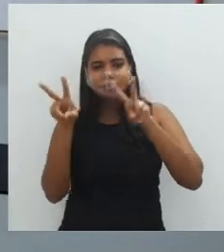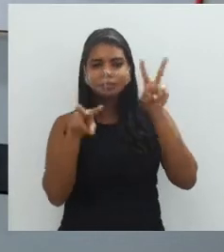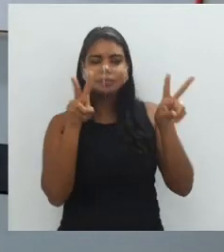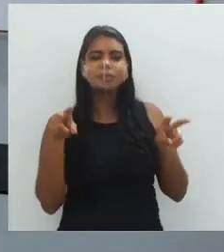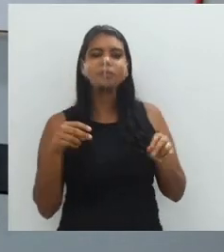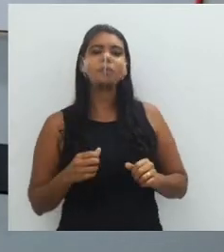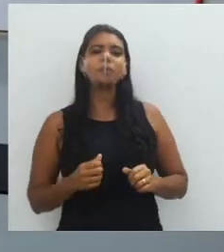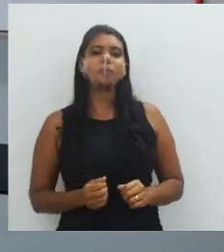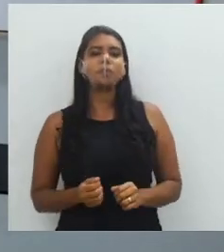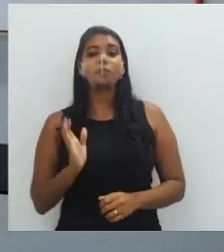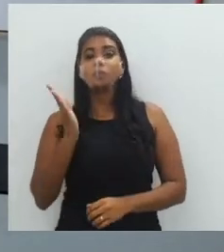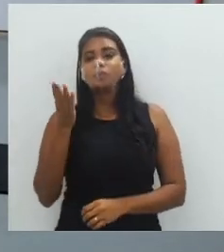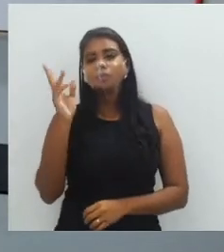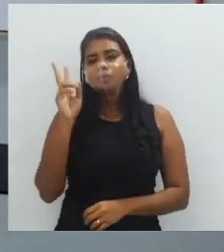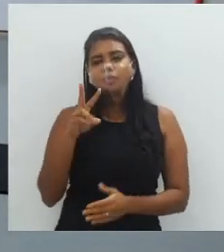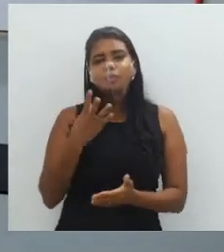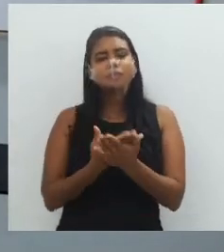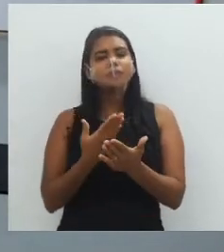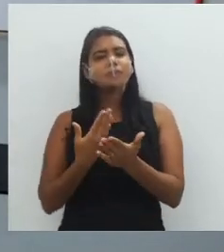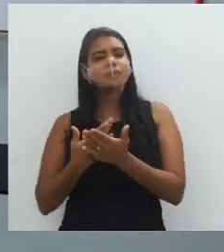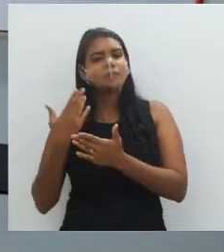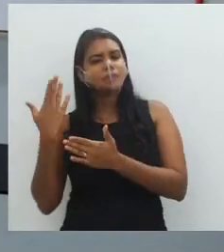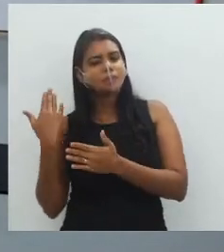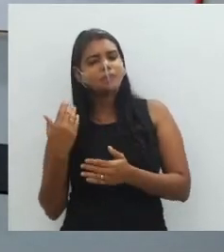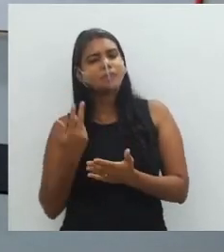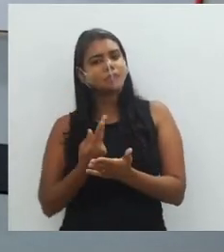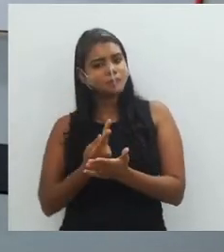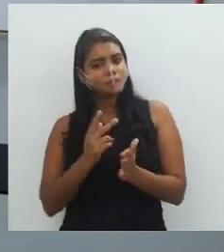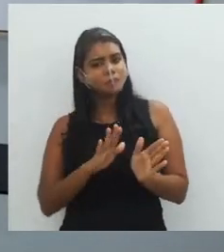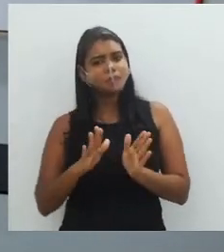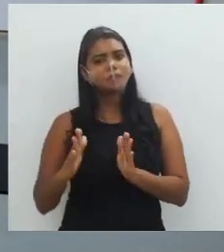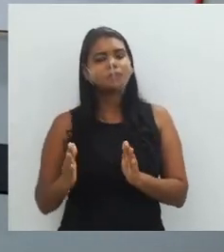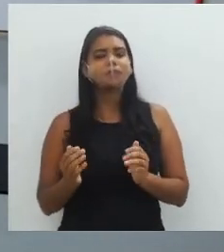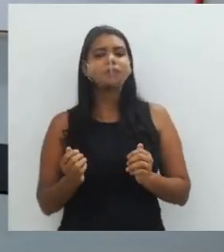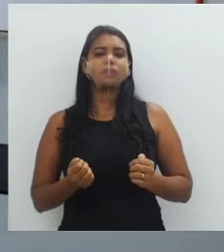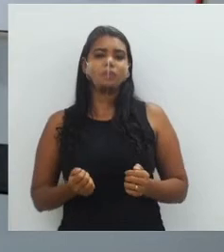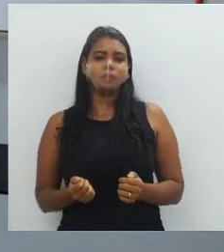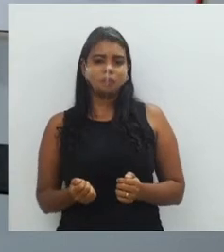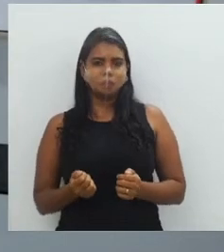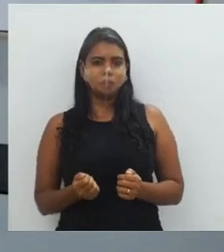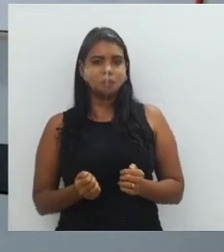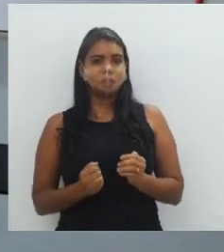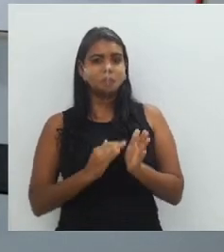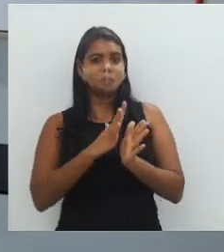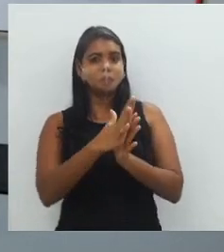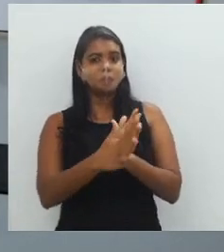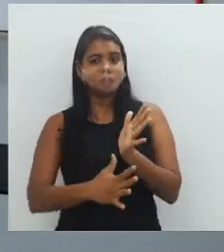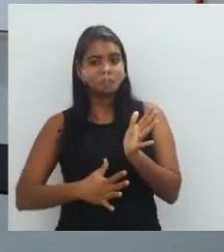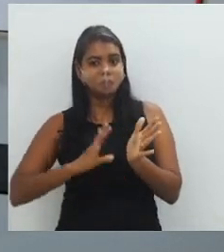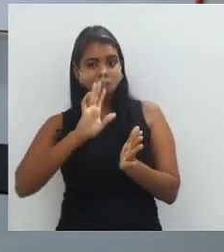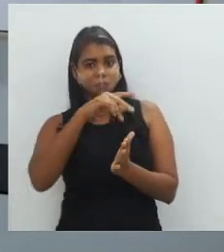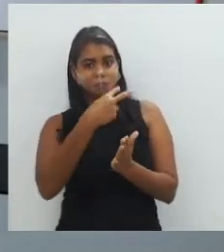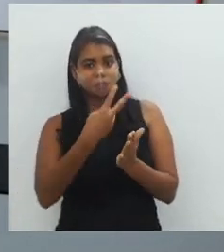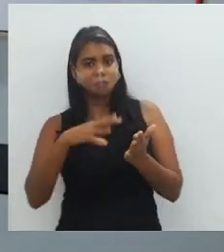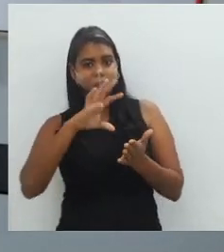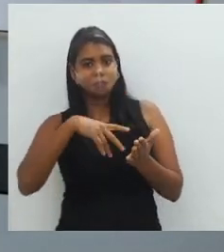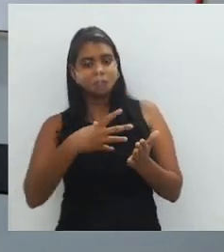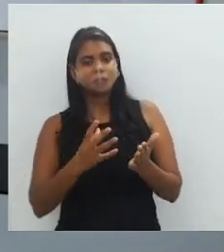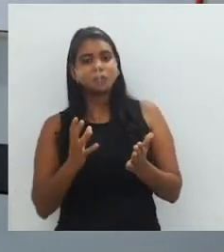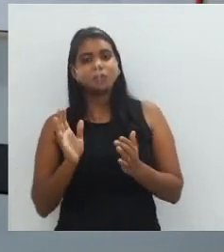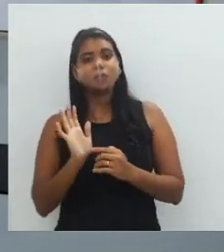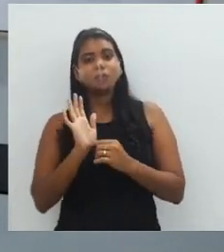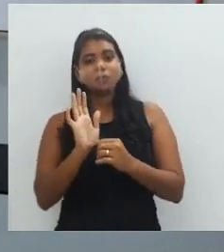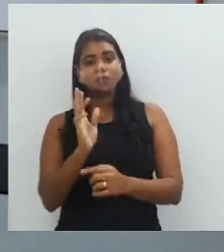textura, como a gente já viu na última aula, ela é a qualidade que as superfícies das formas possuem. E